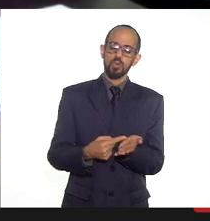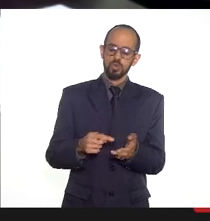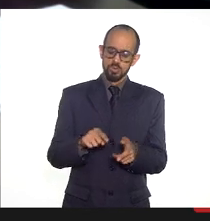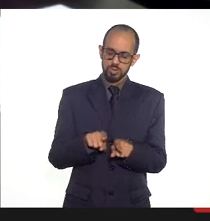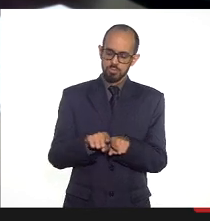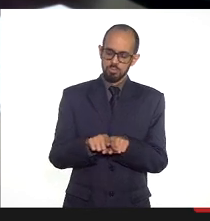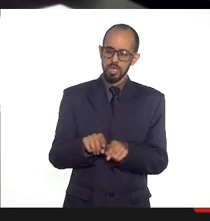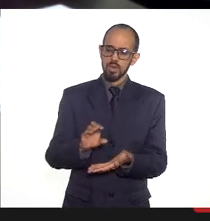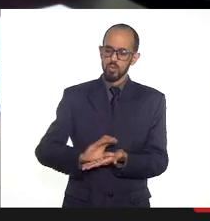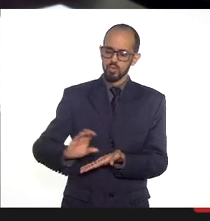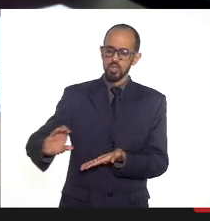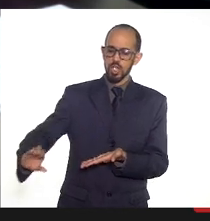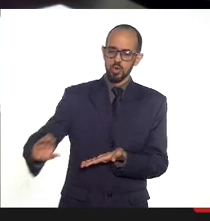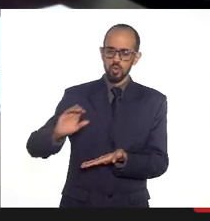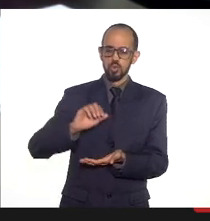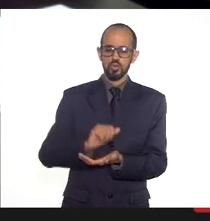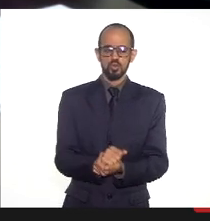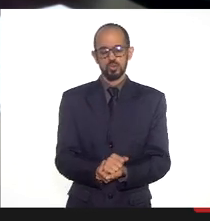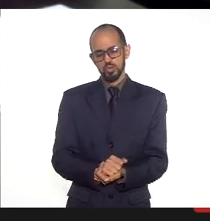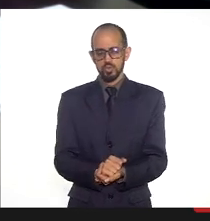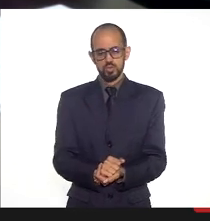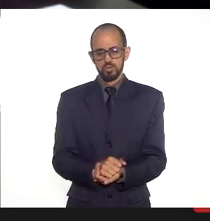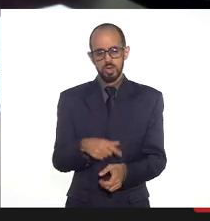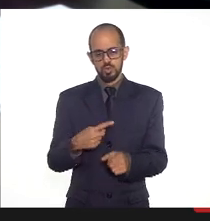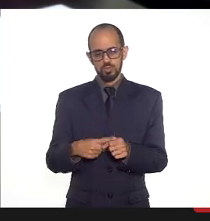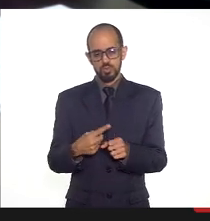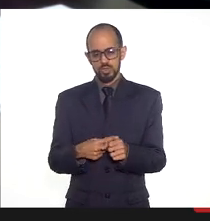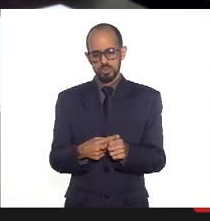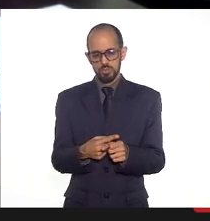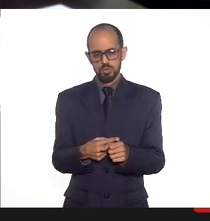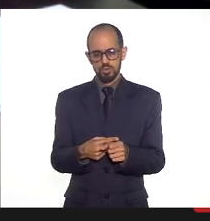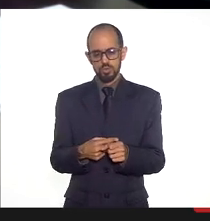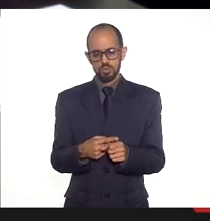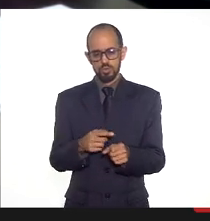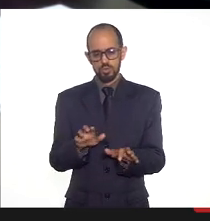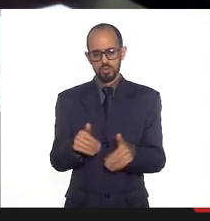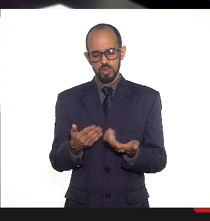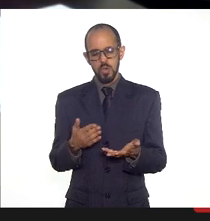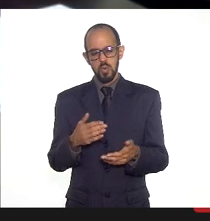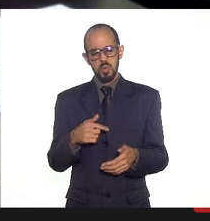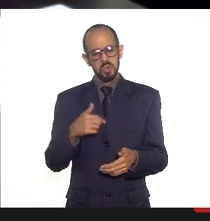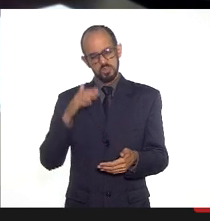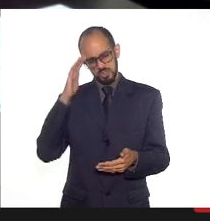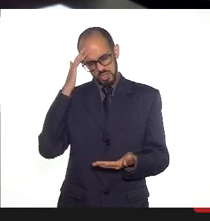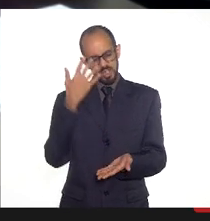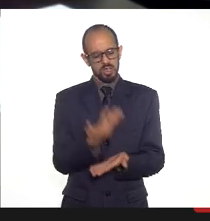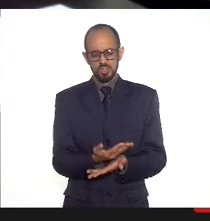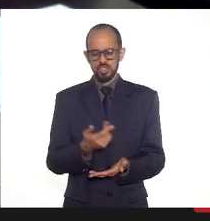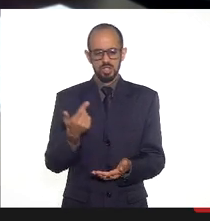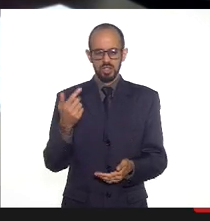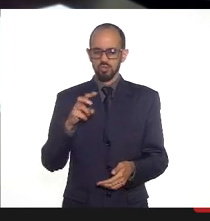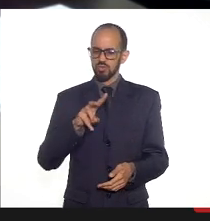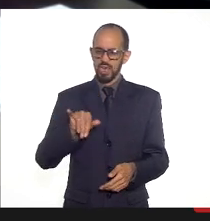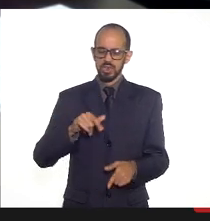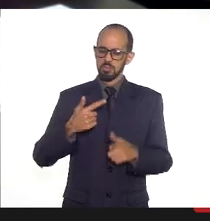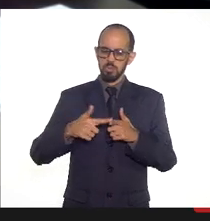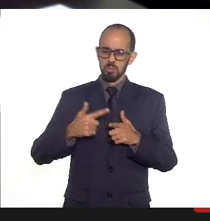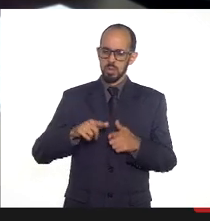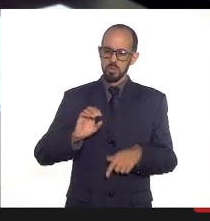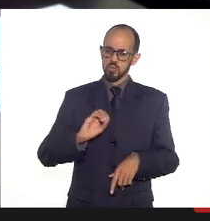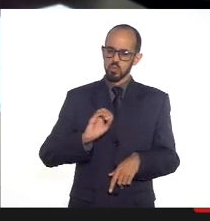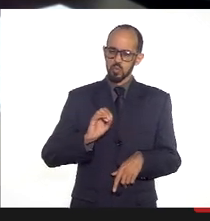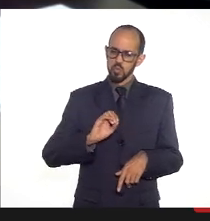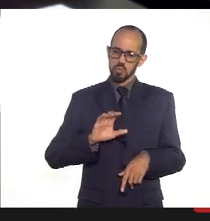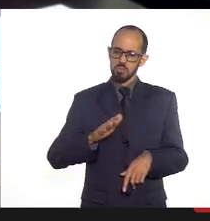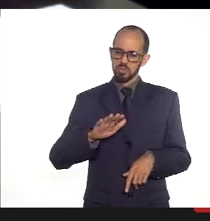dos recursos para os municípios. já. Então, a gente acredita que não vai ter problema nenhum. Imagino que no máximo 30